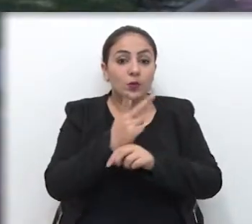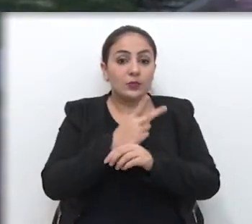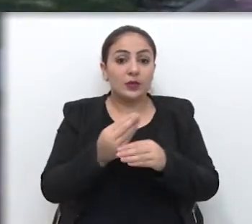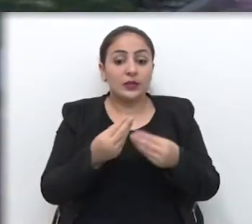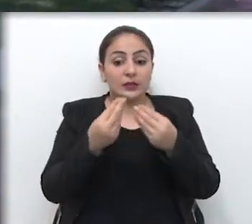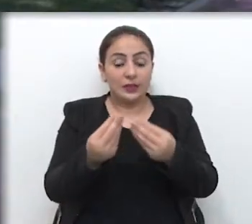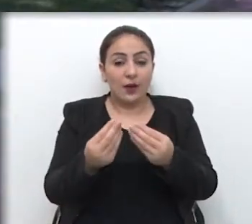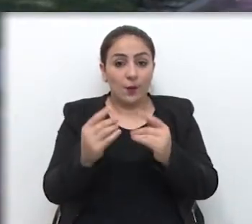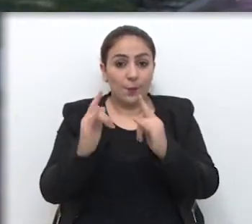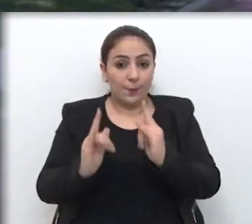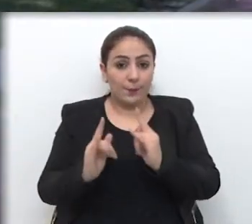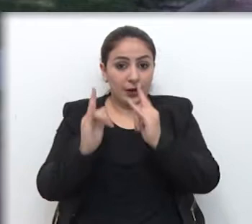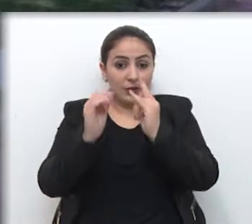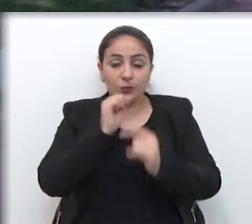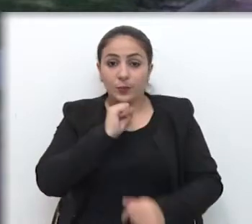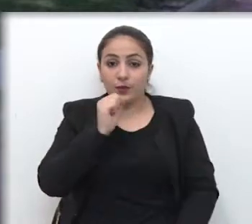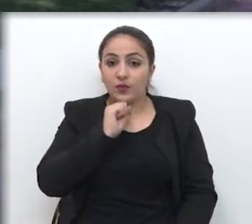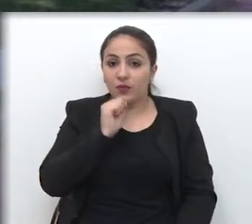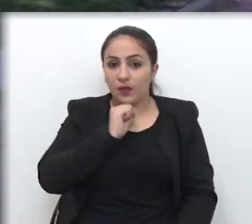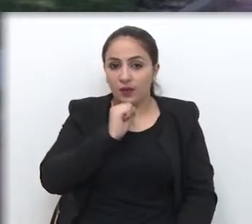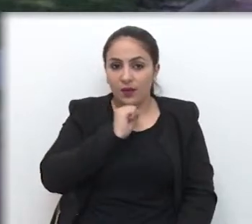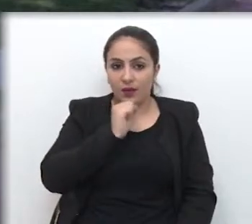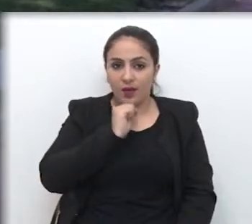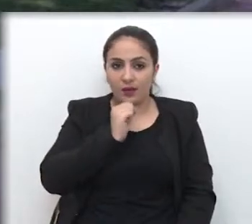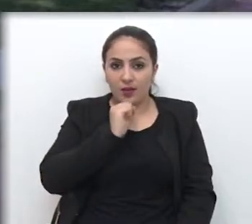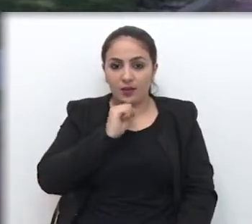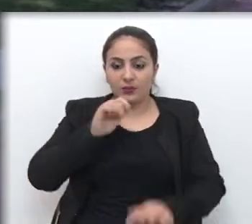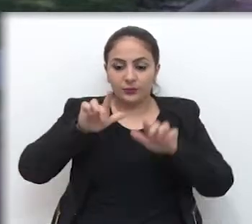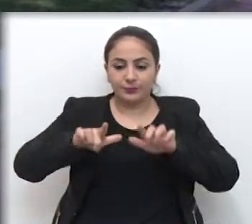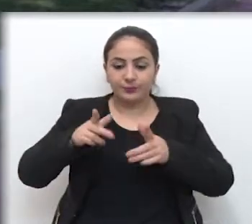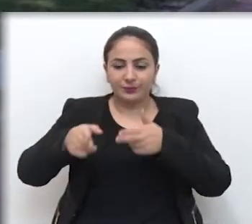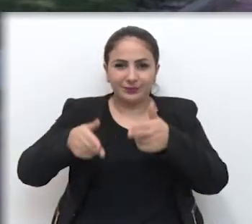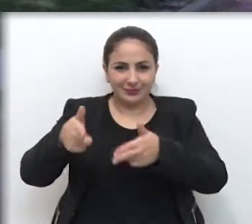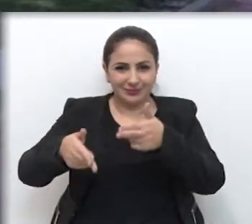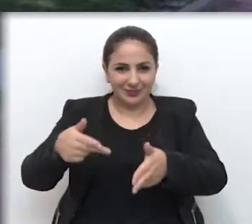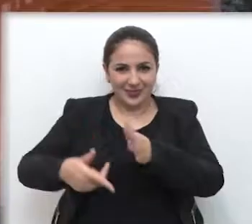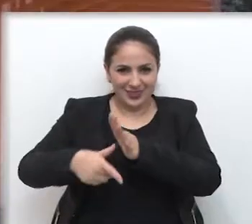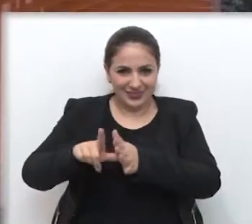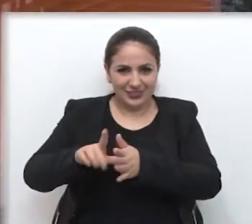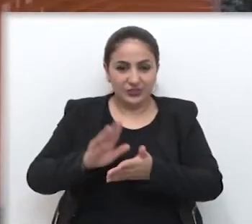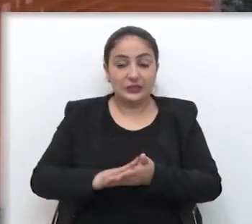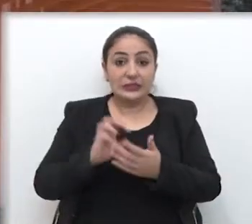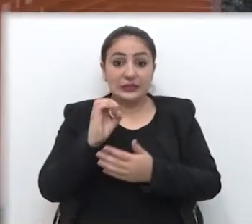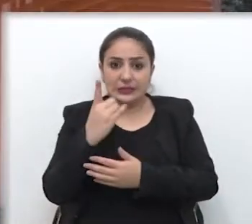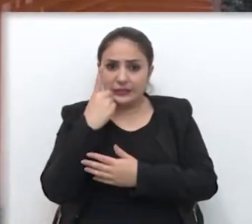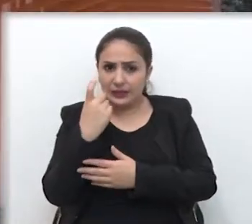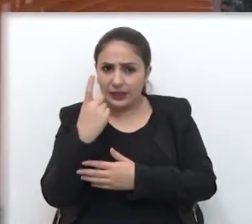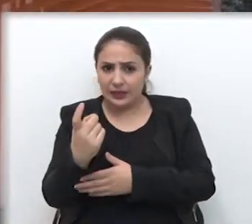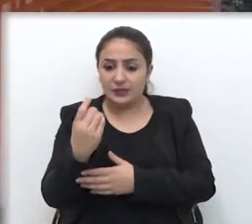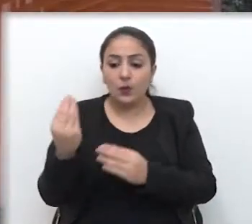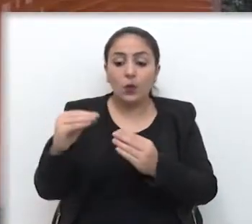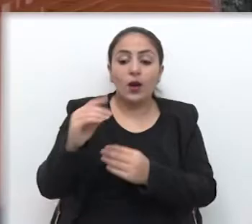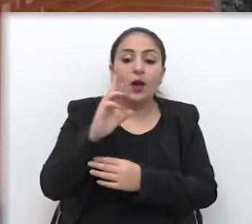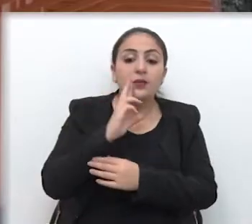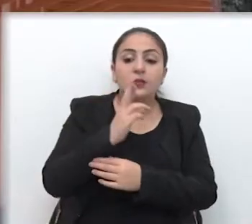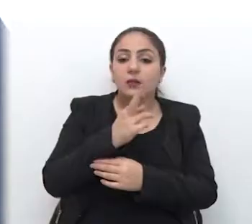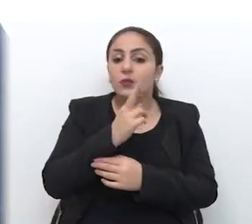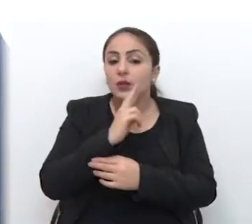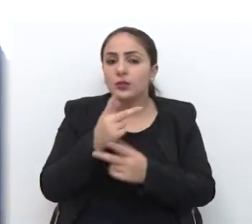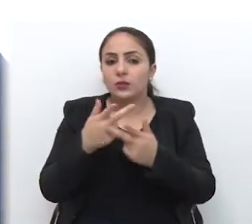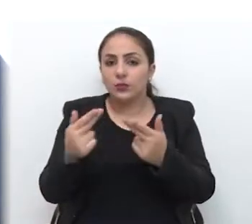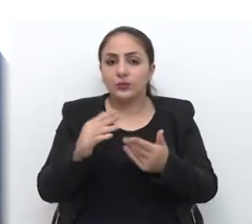prédio da antiga Estação Férrea para empresas interessadas em transformar o local em um espaço gastronômico.